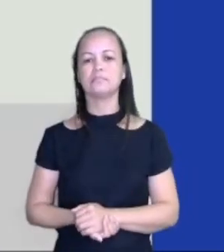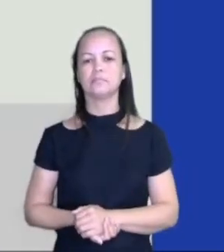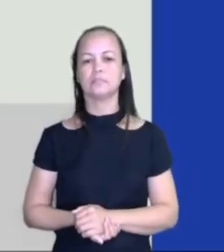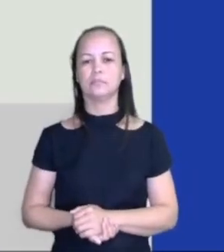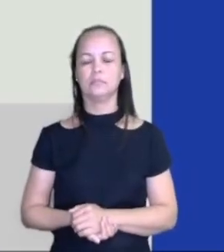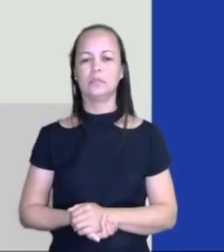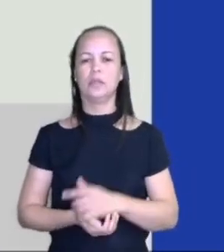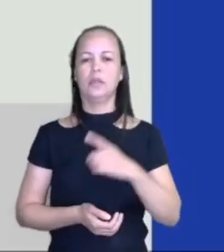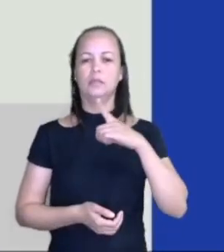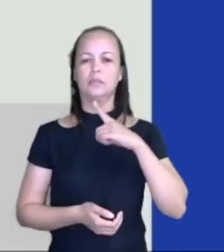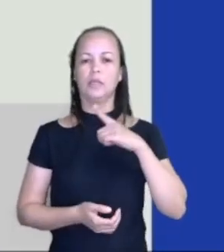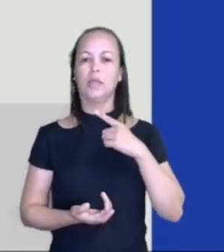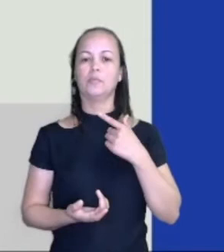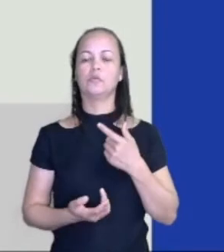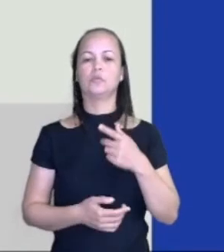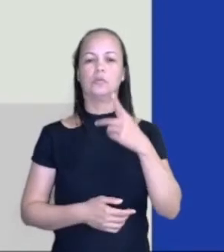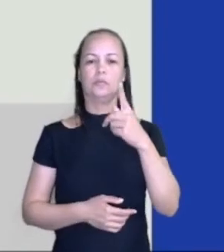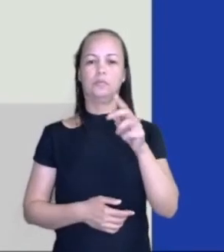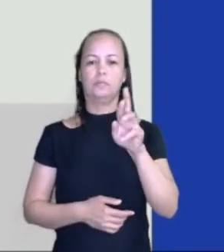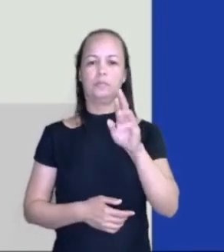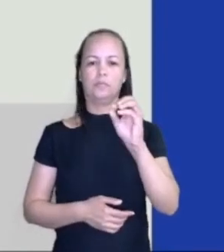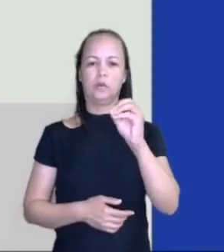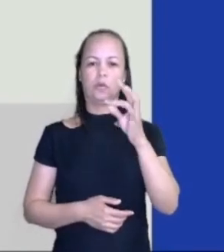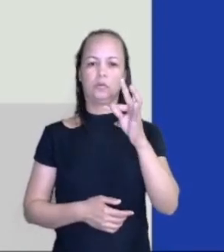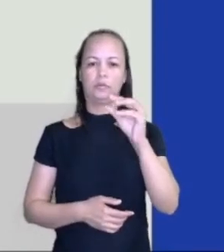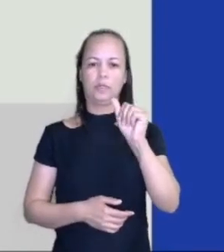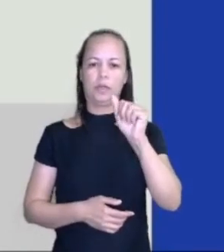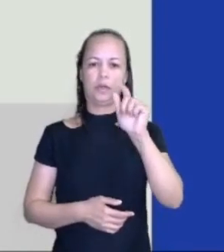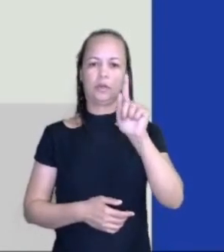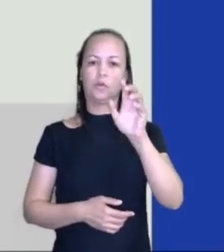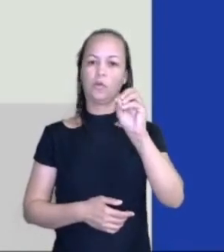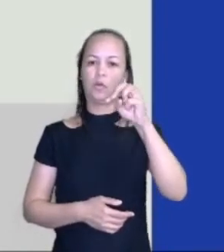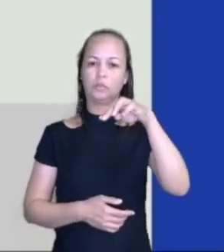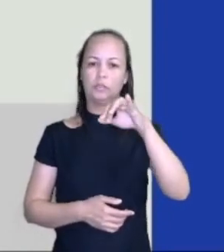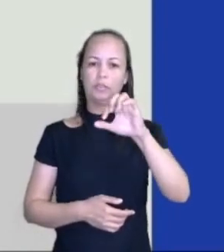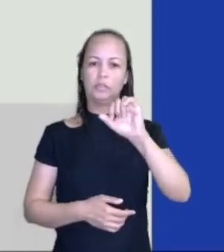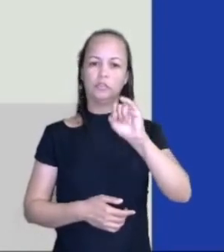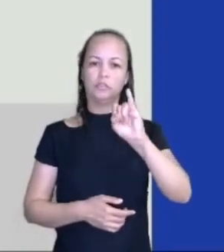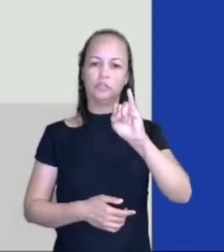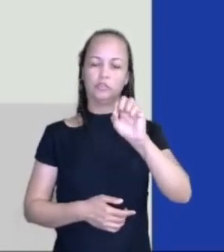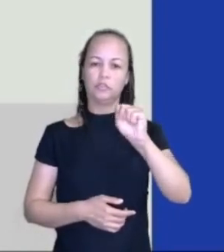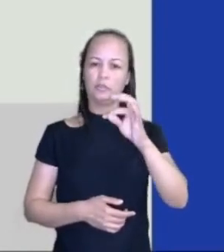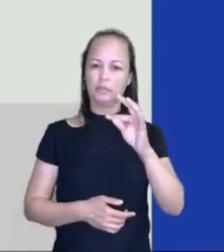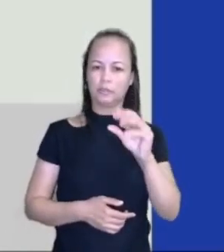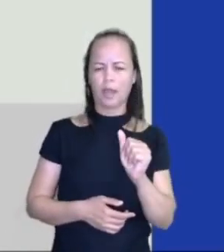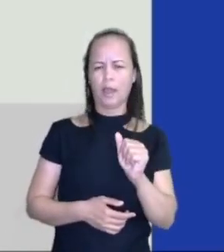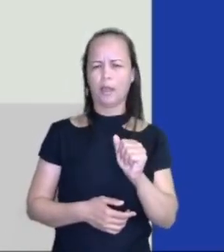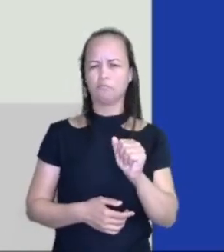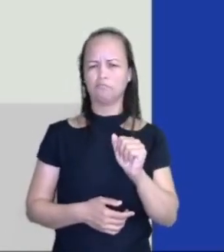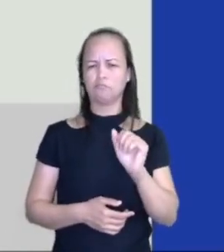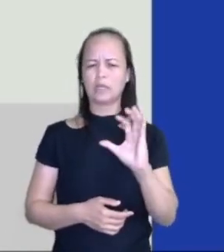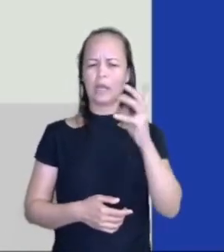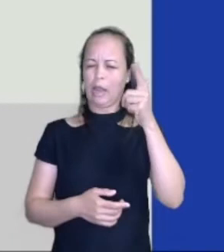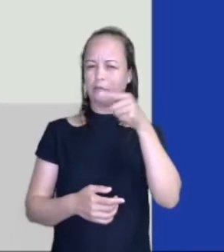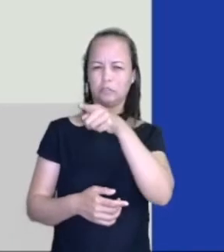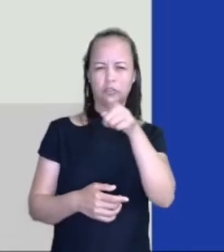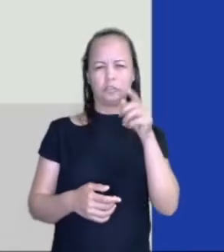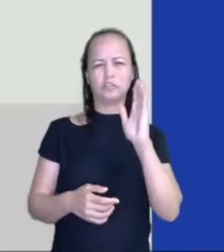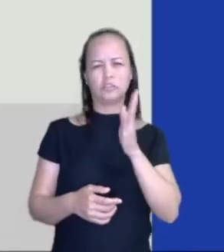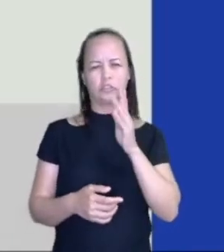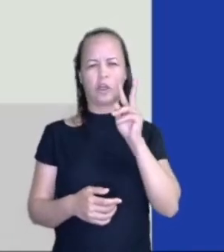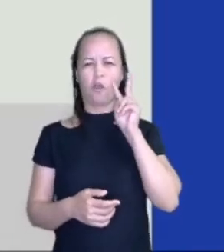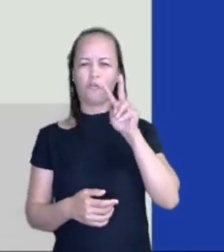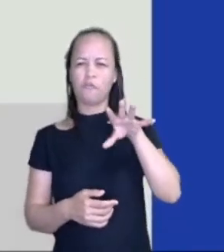Temos os protagonistas. Claro, protagonista, quem nunca ouviu esse nome, principalmente em novelas,